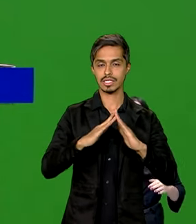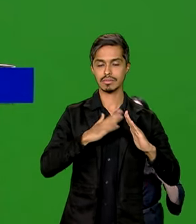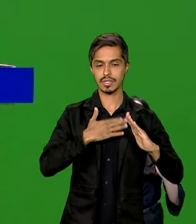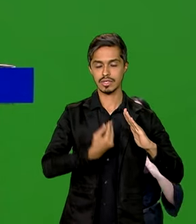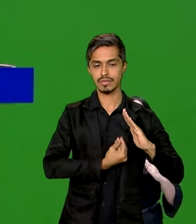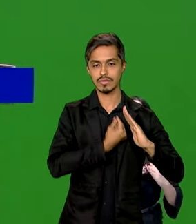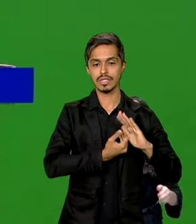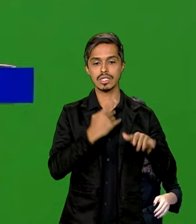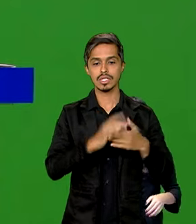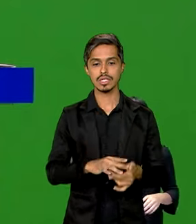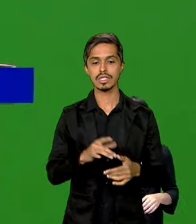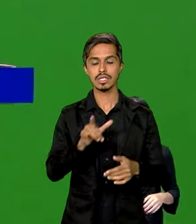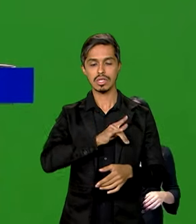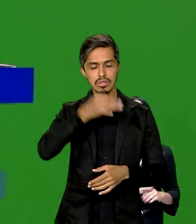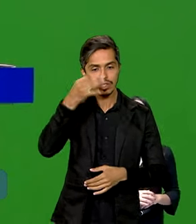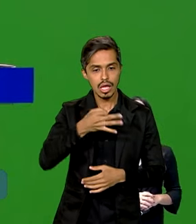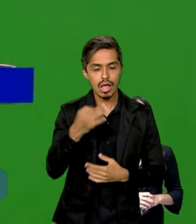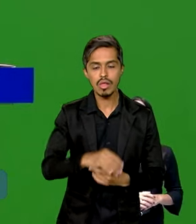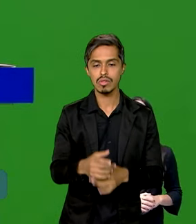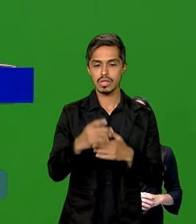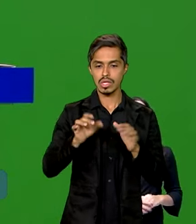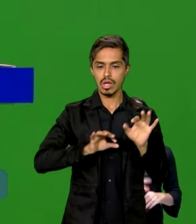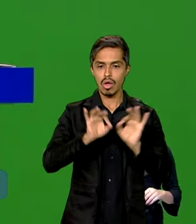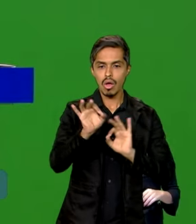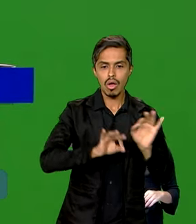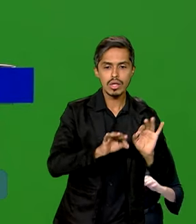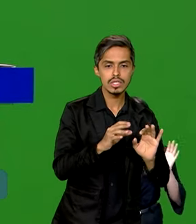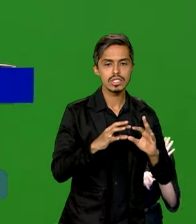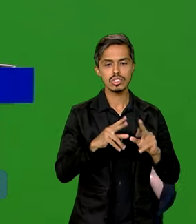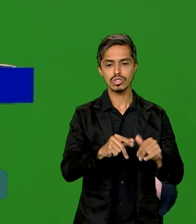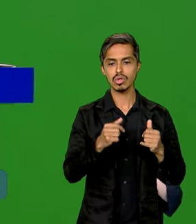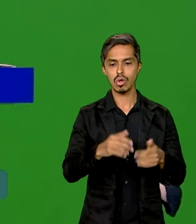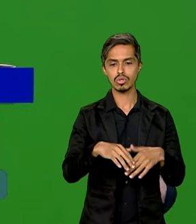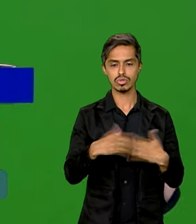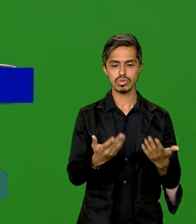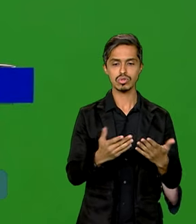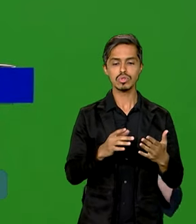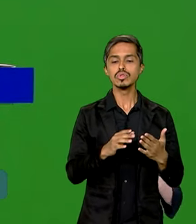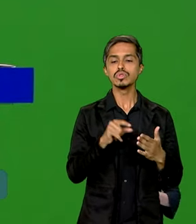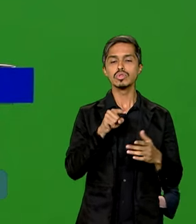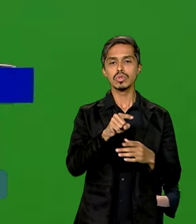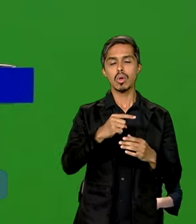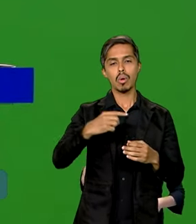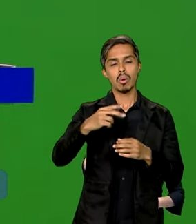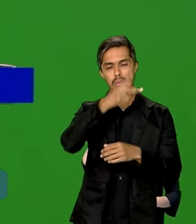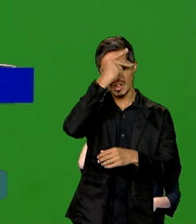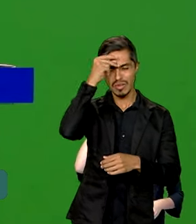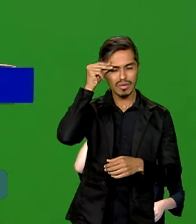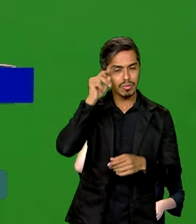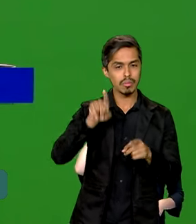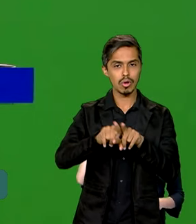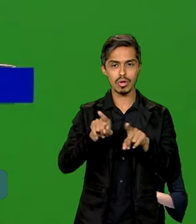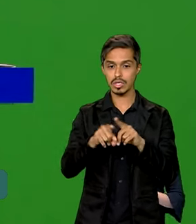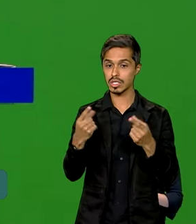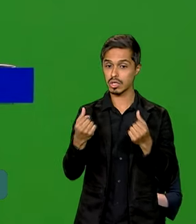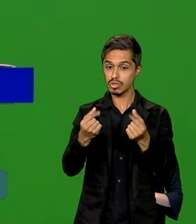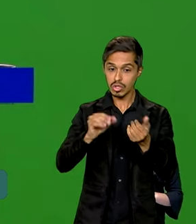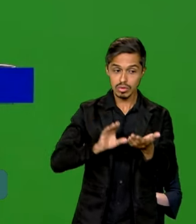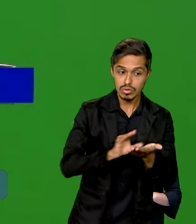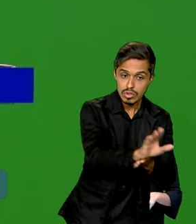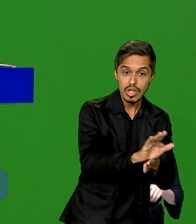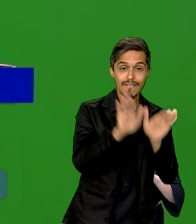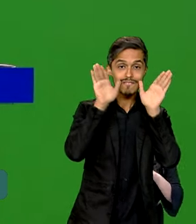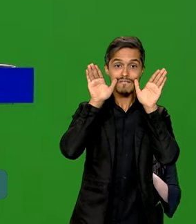certeza que vai mexer muito com os senhores e as senhoras prefeitas. Já que o fundo será exclusivo, ouçam bem, tá?